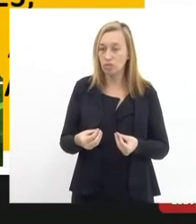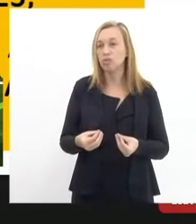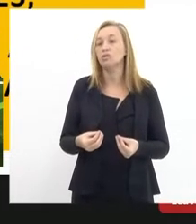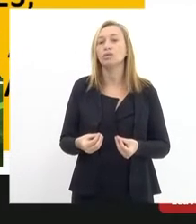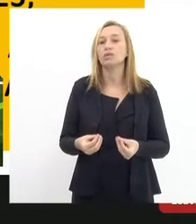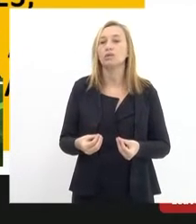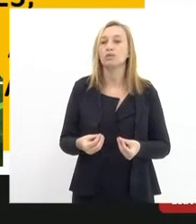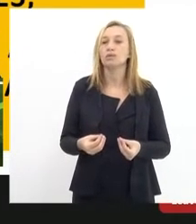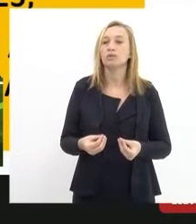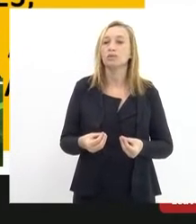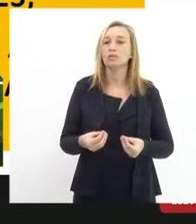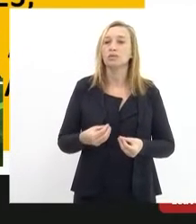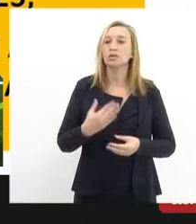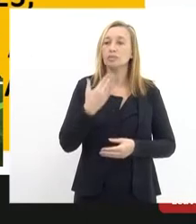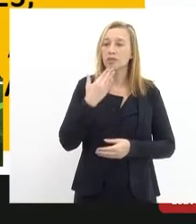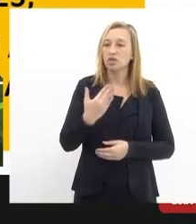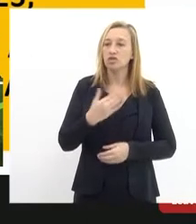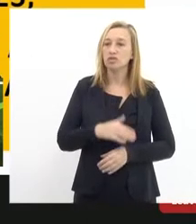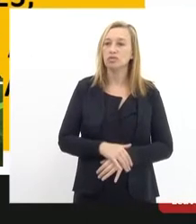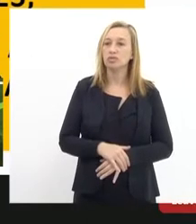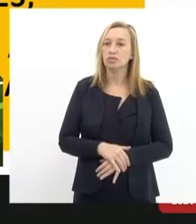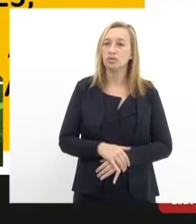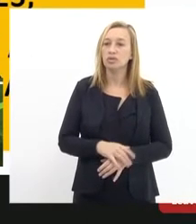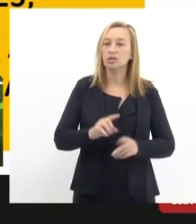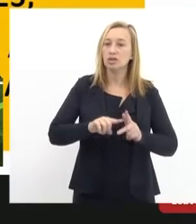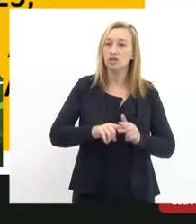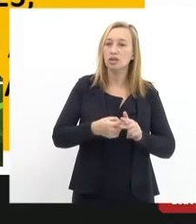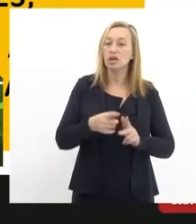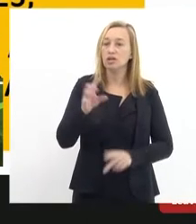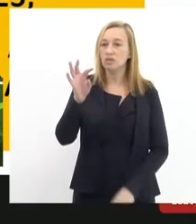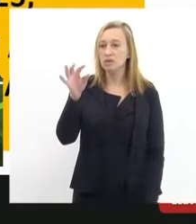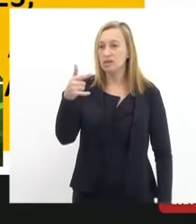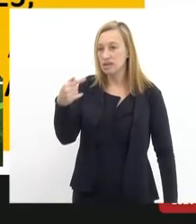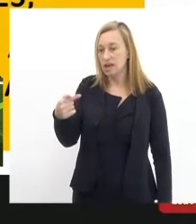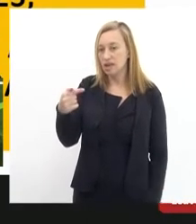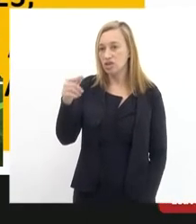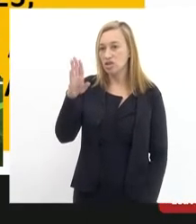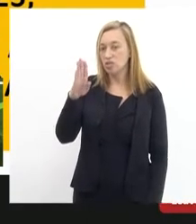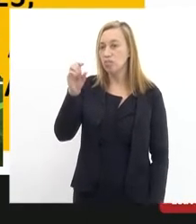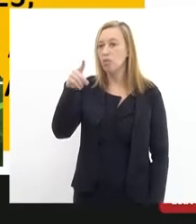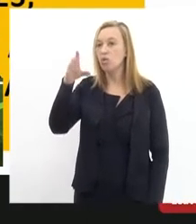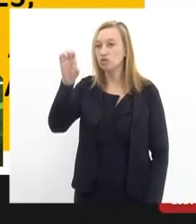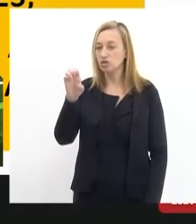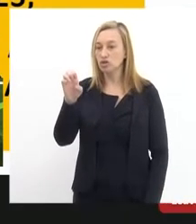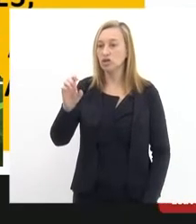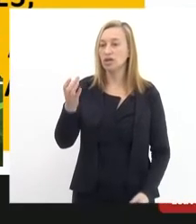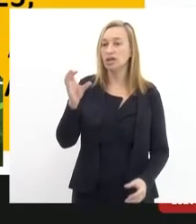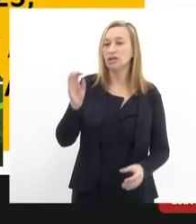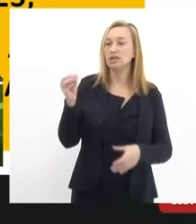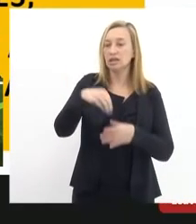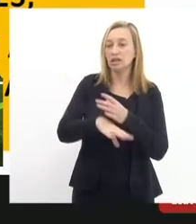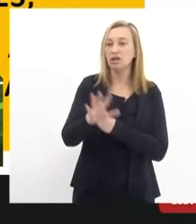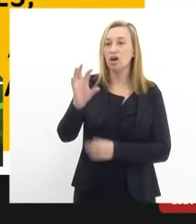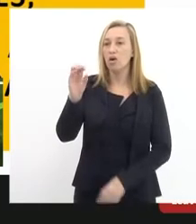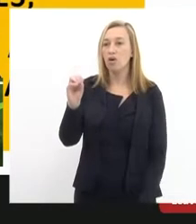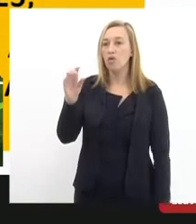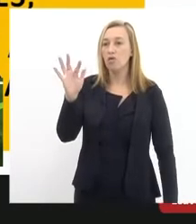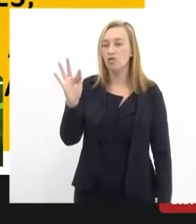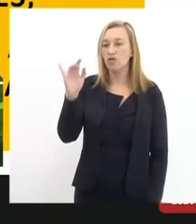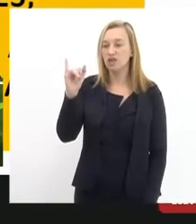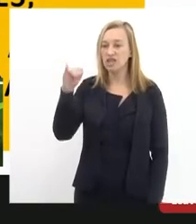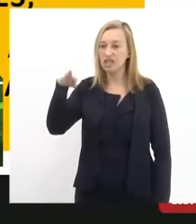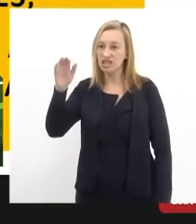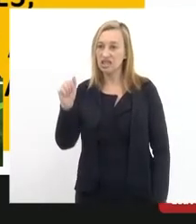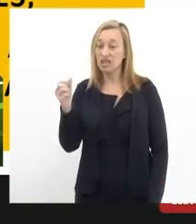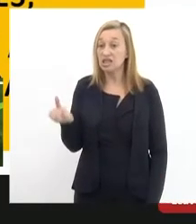reativação do Ramal Paulo Amado. Restauro dos sete bondes originais que estão na oficina do Guimarães. Pela entrega dos seis